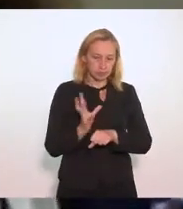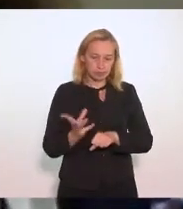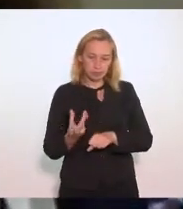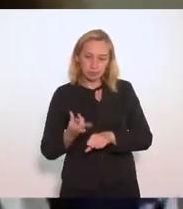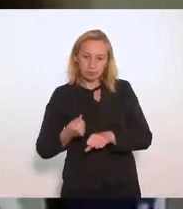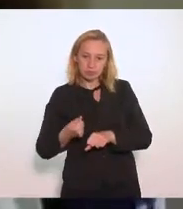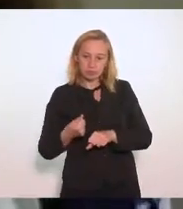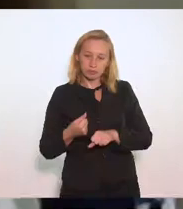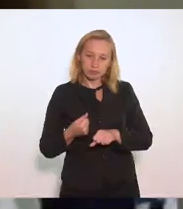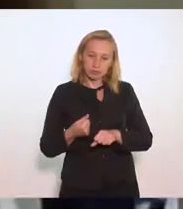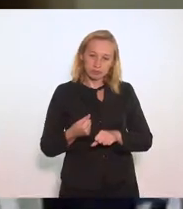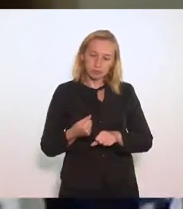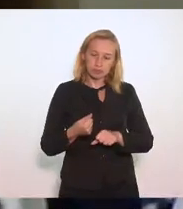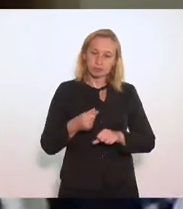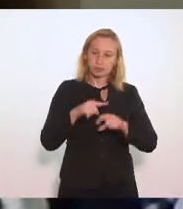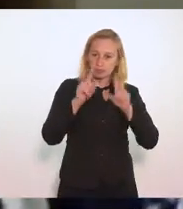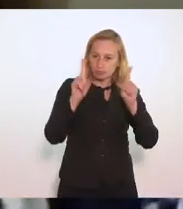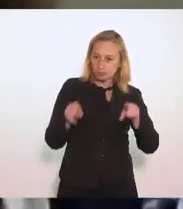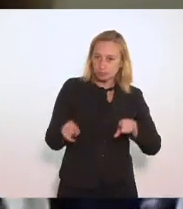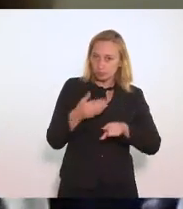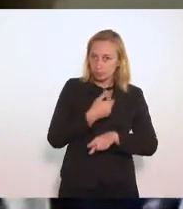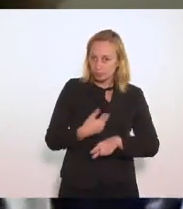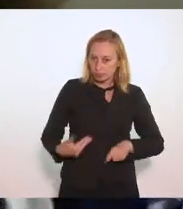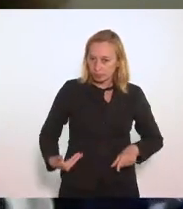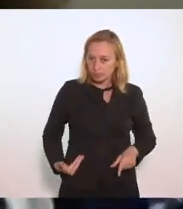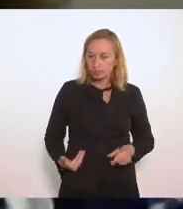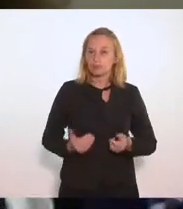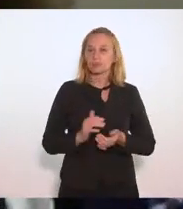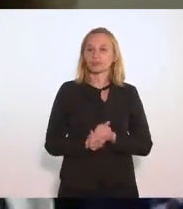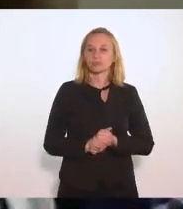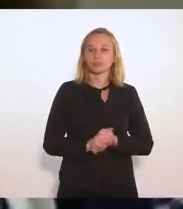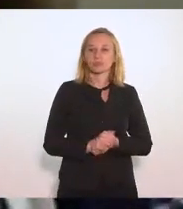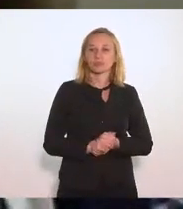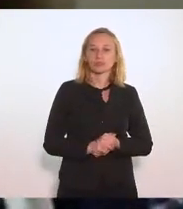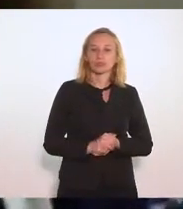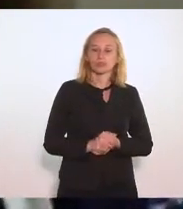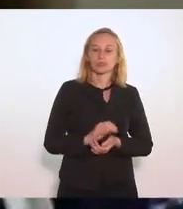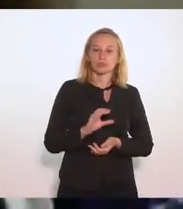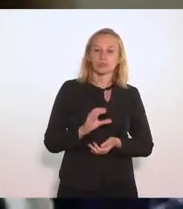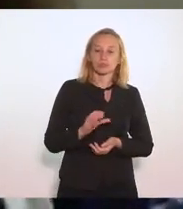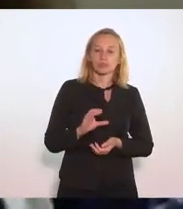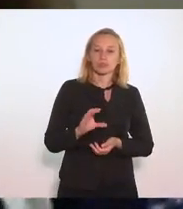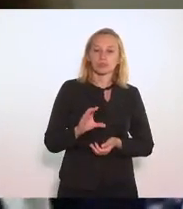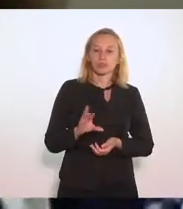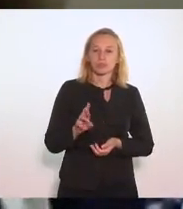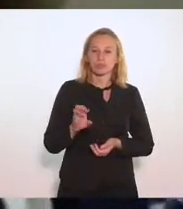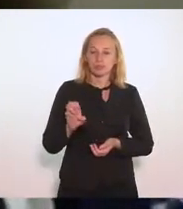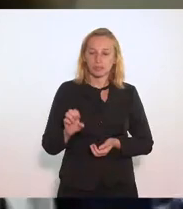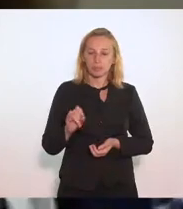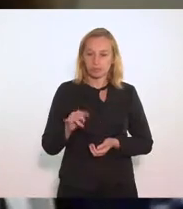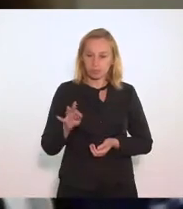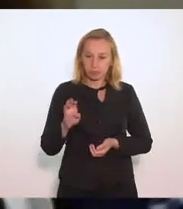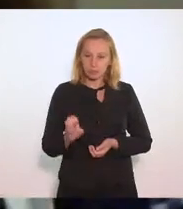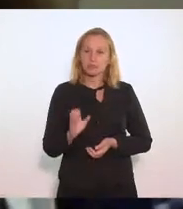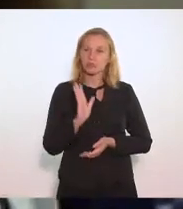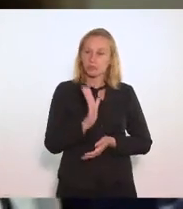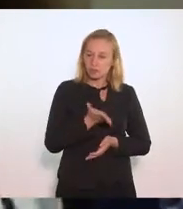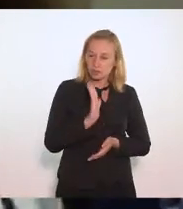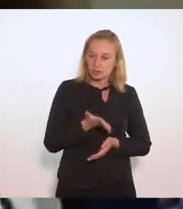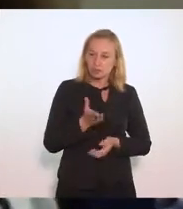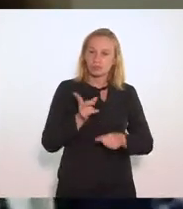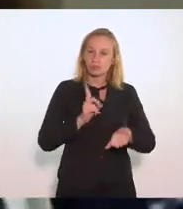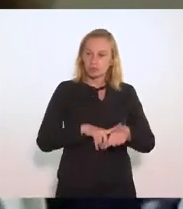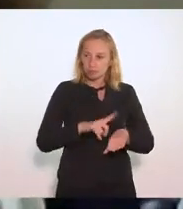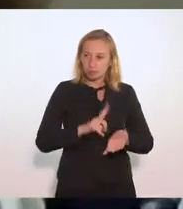E aperfeiçoamento dos servidores Nos crimes de cibernética Já vem sendo feita há um